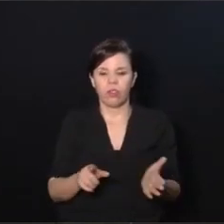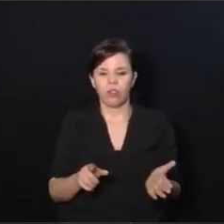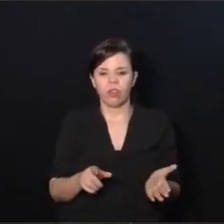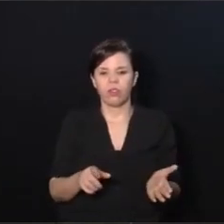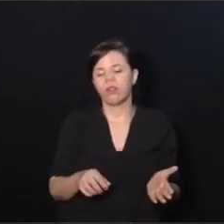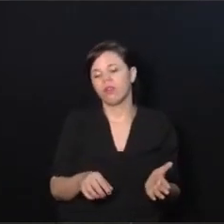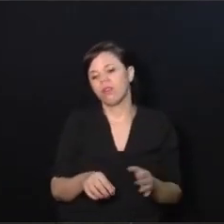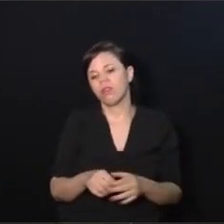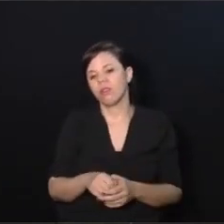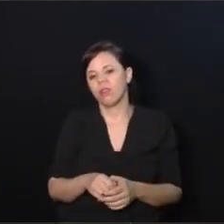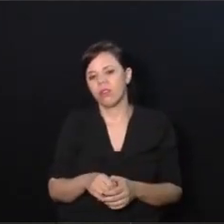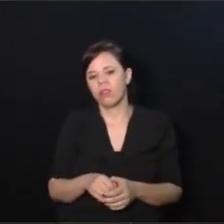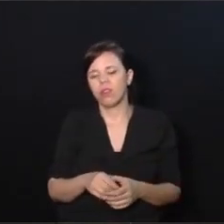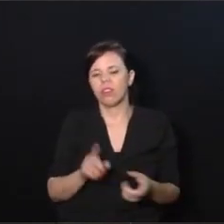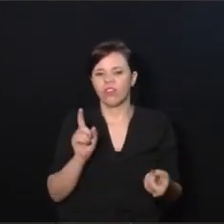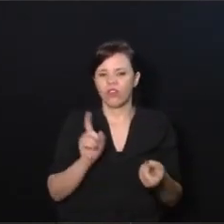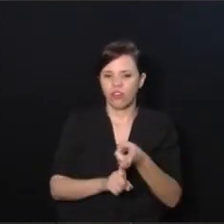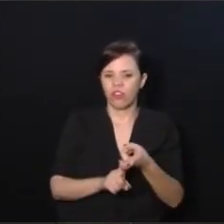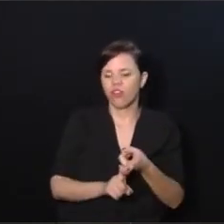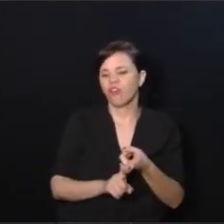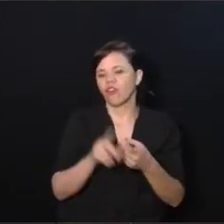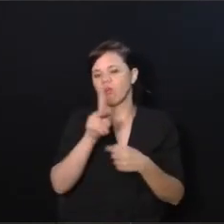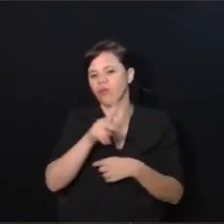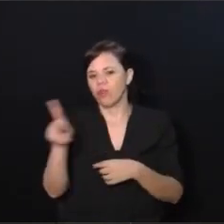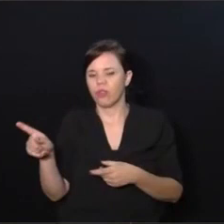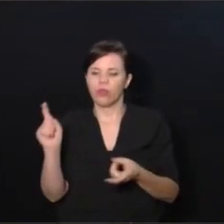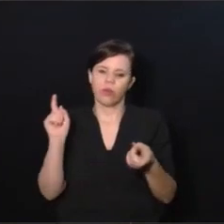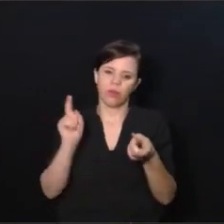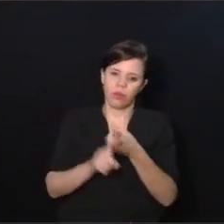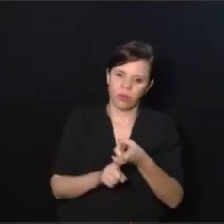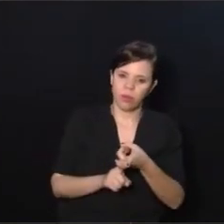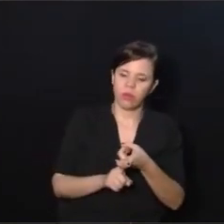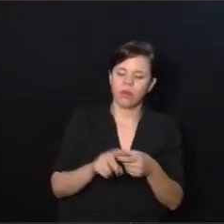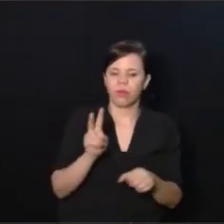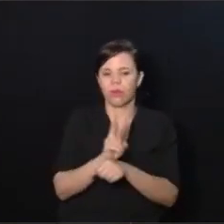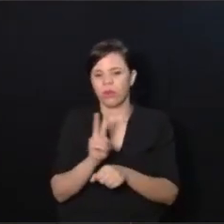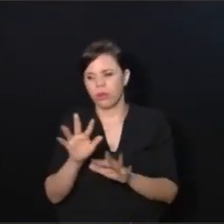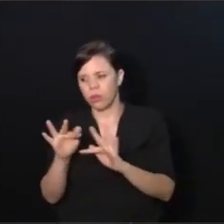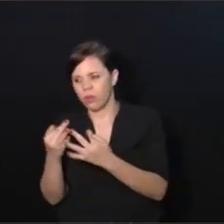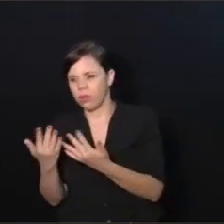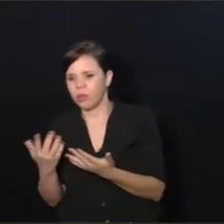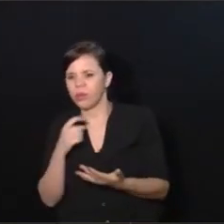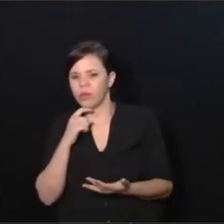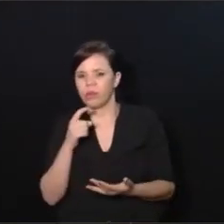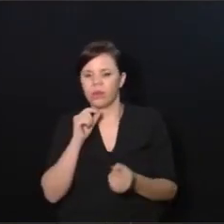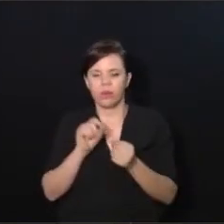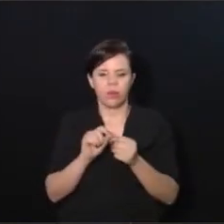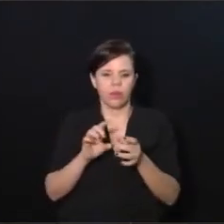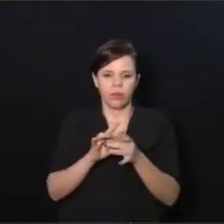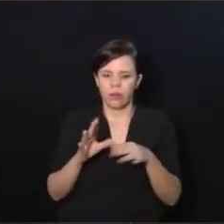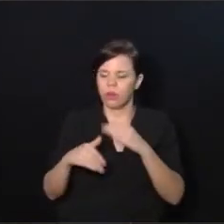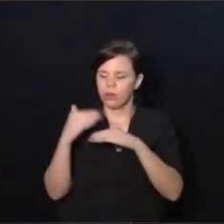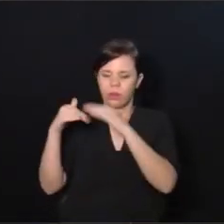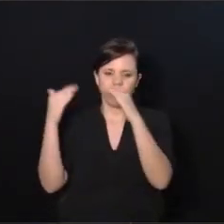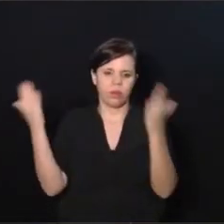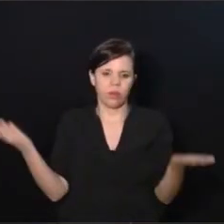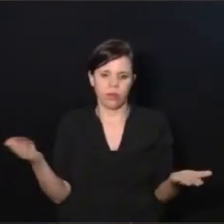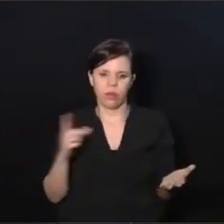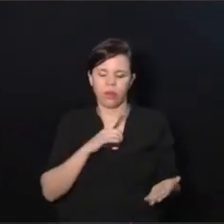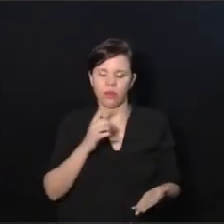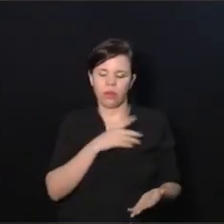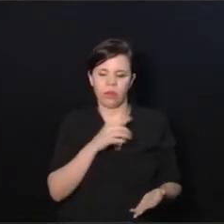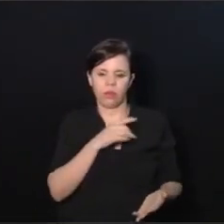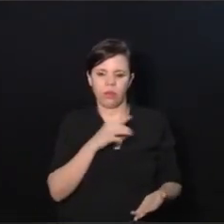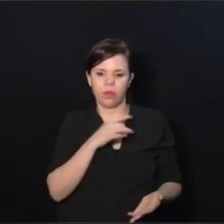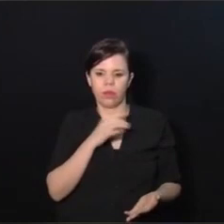pune o cuidador, pune um monte de gente, a família, e aí ninguém faz mais nada, ninguém deixa, ninguém se desenvolver porque tem medo